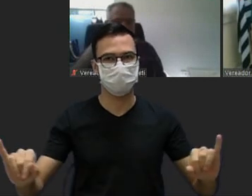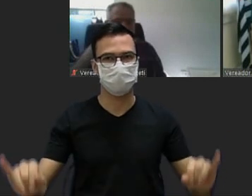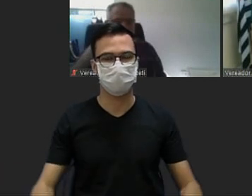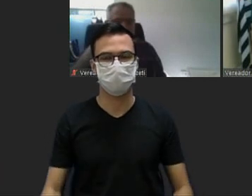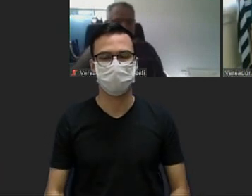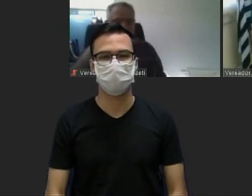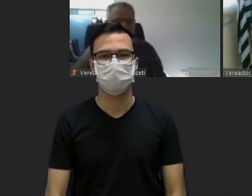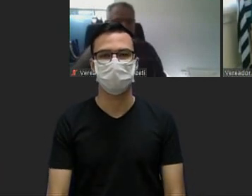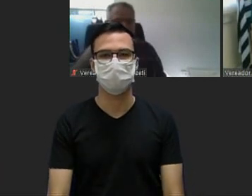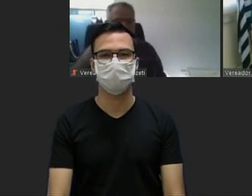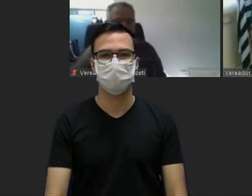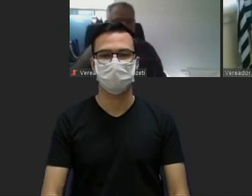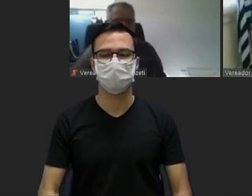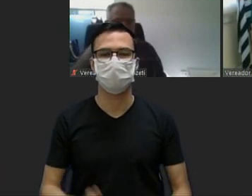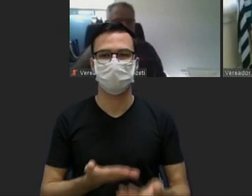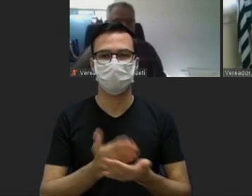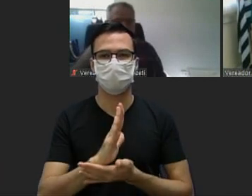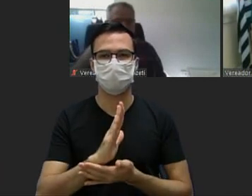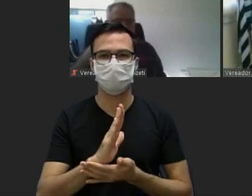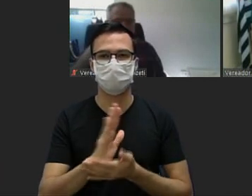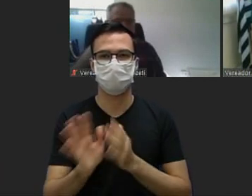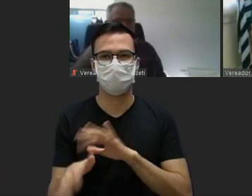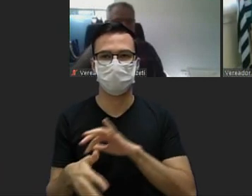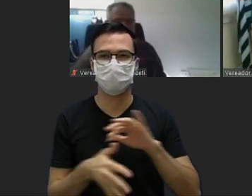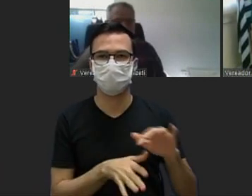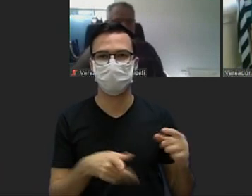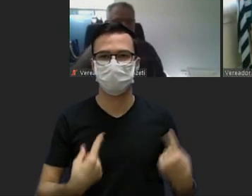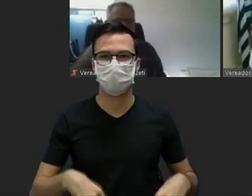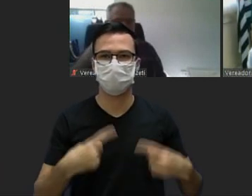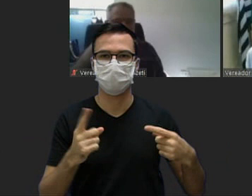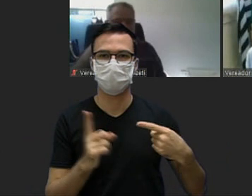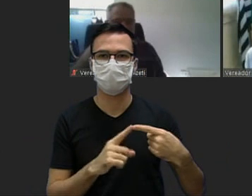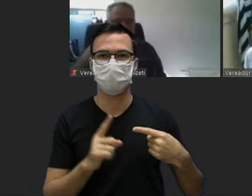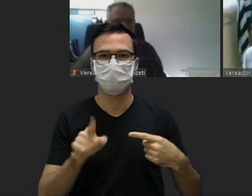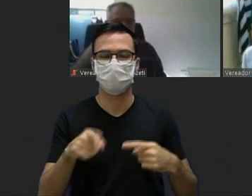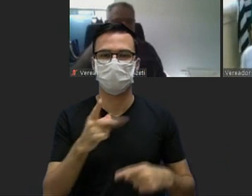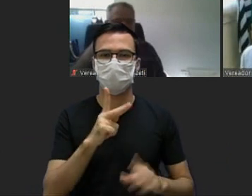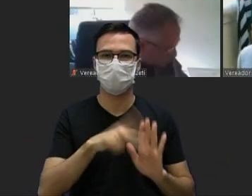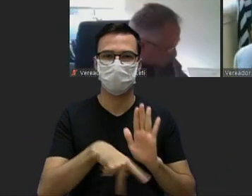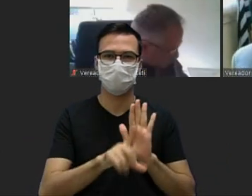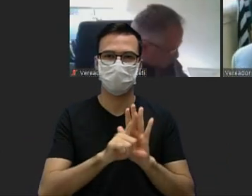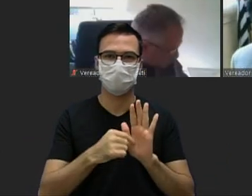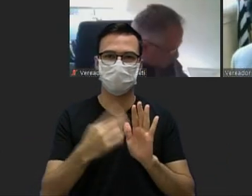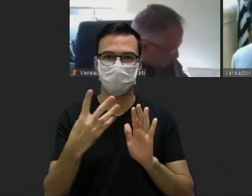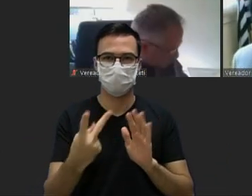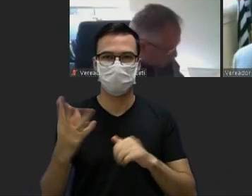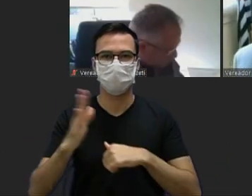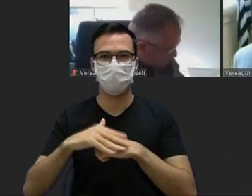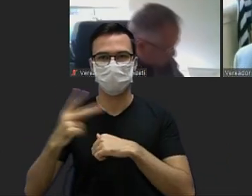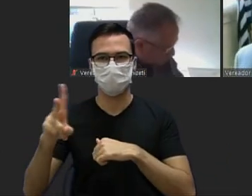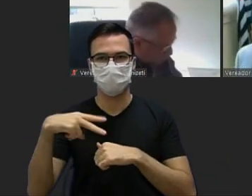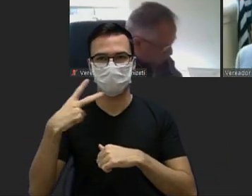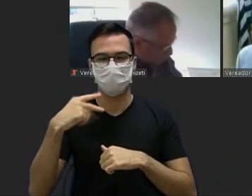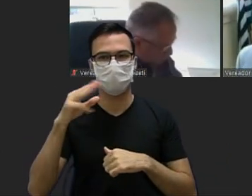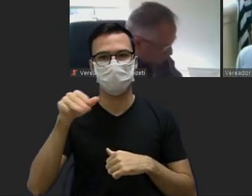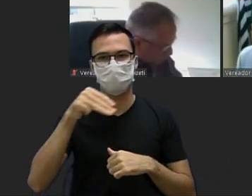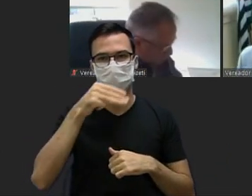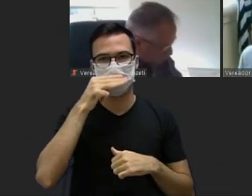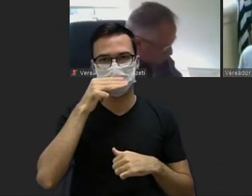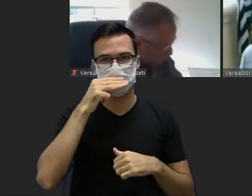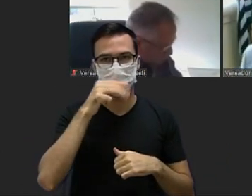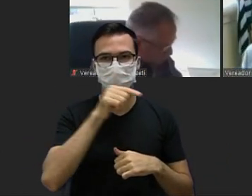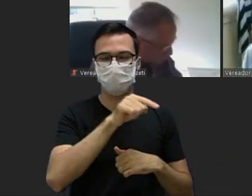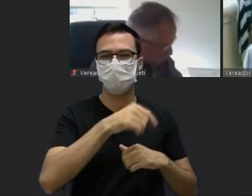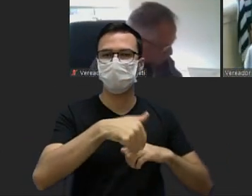fica aprovado discussão única projeto de lei 42 2020 do vereador Martinez denomina Raquel